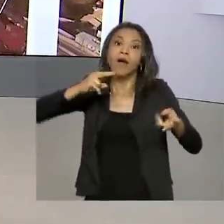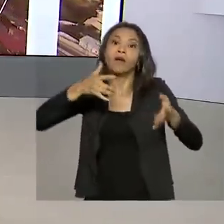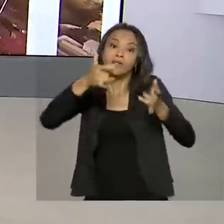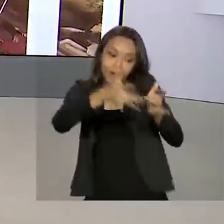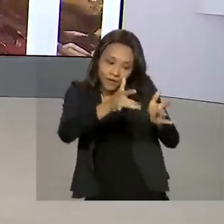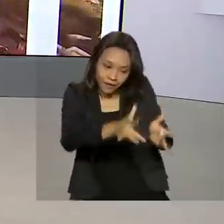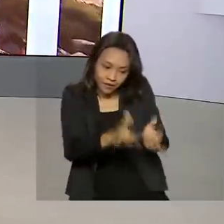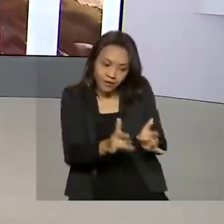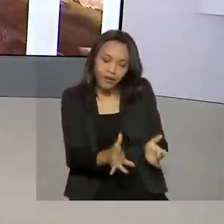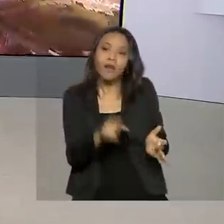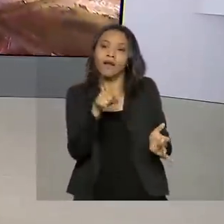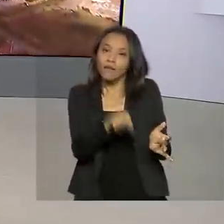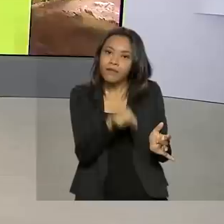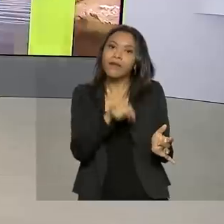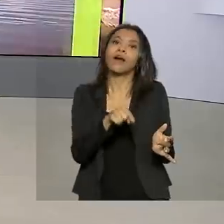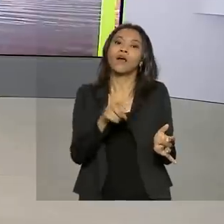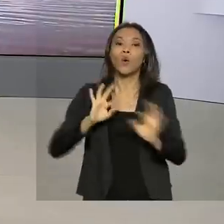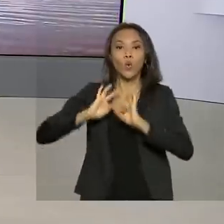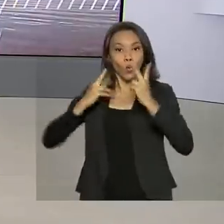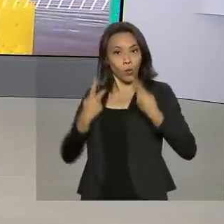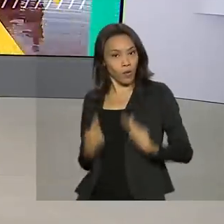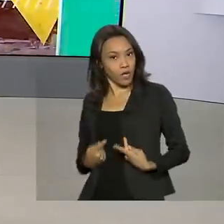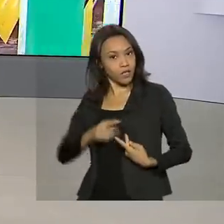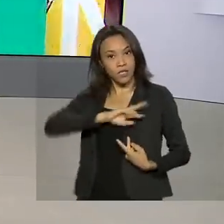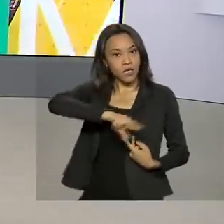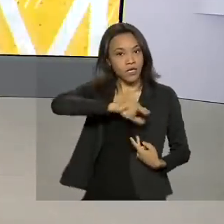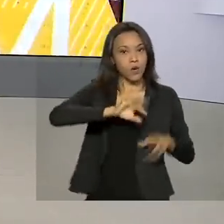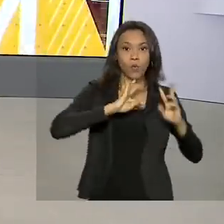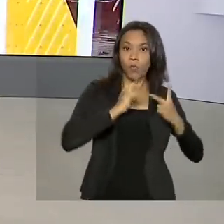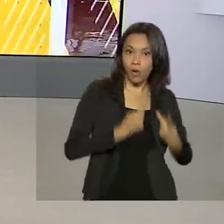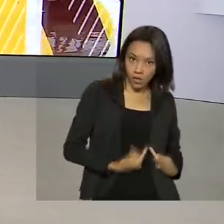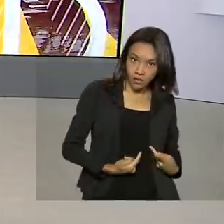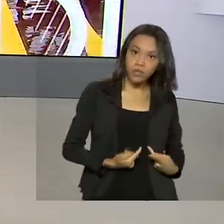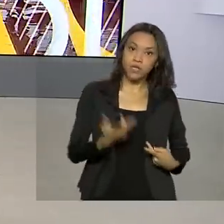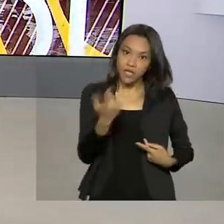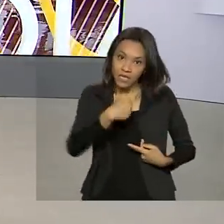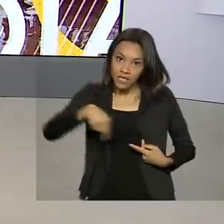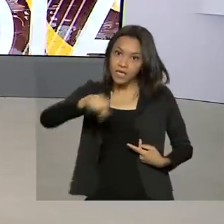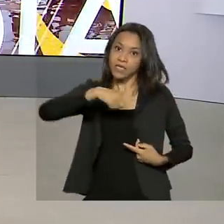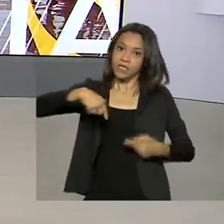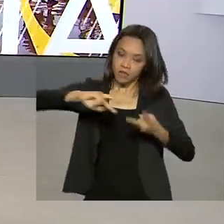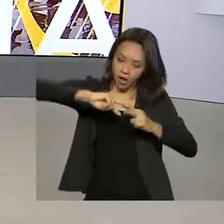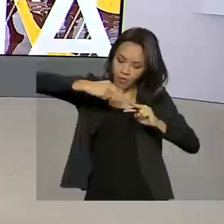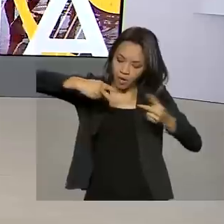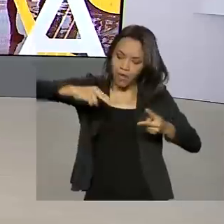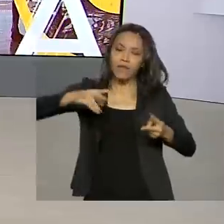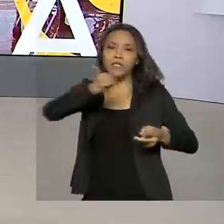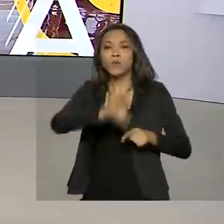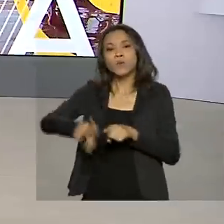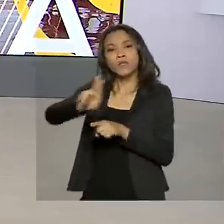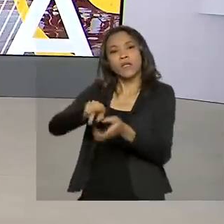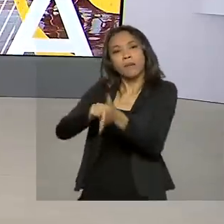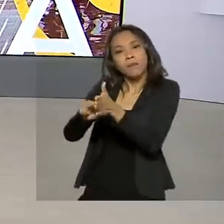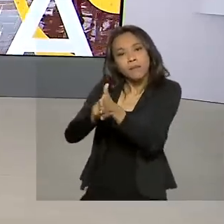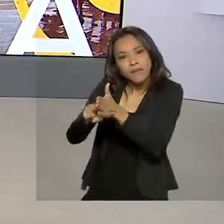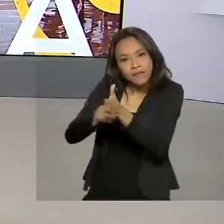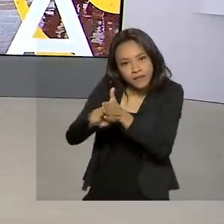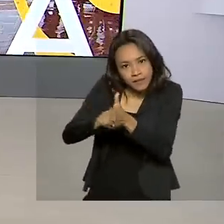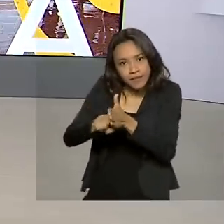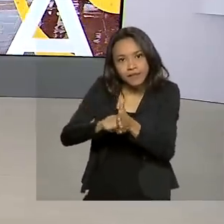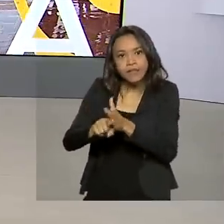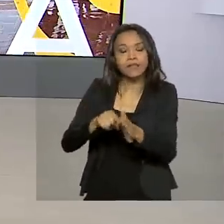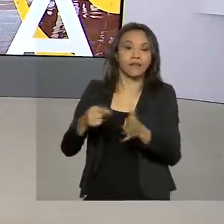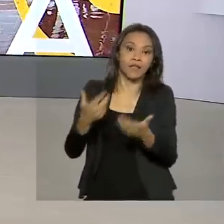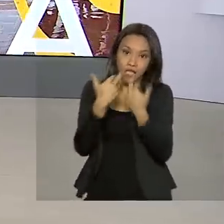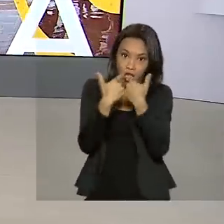amostras humanas e não humanas como o vírus. Material que será usado com pesquisas científicas e de inovação para